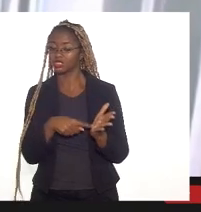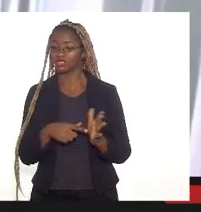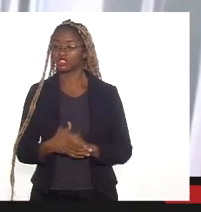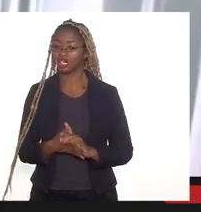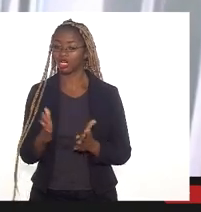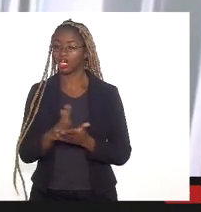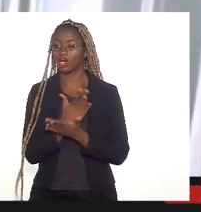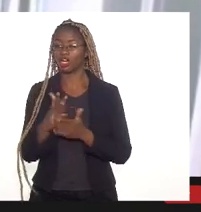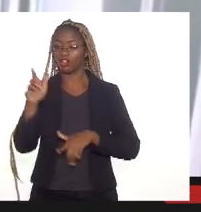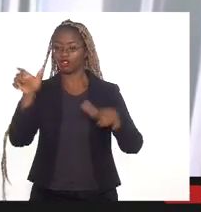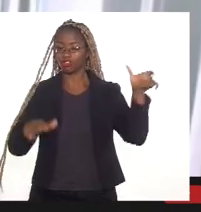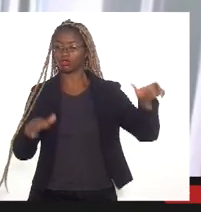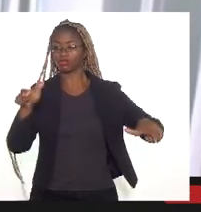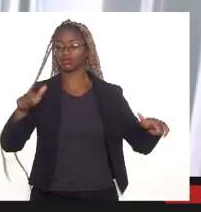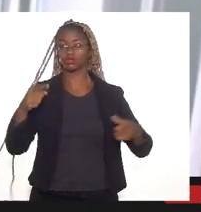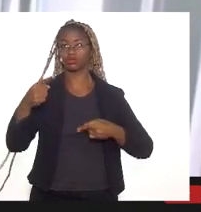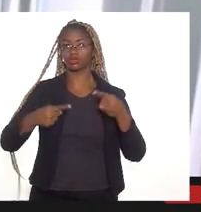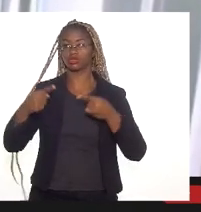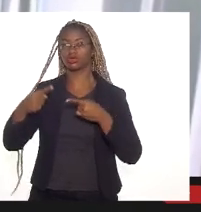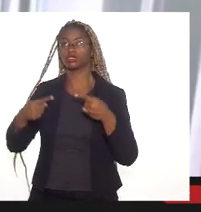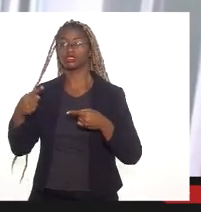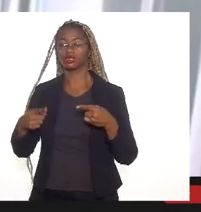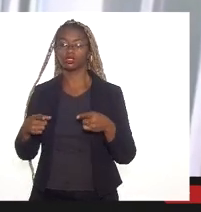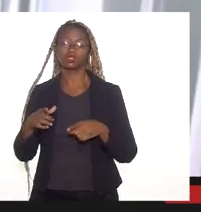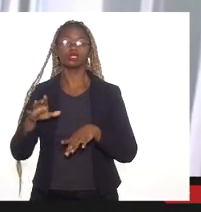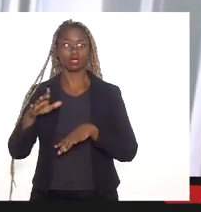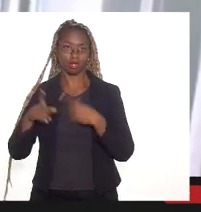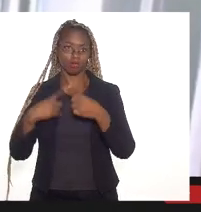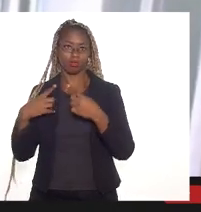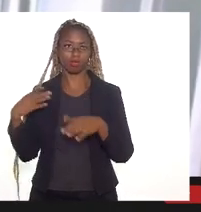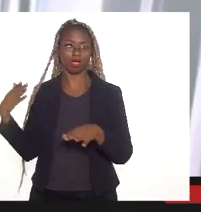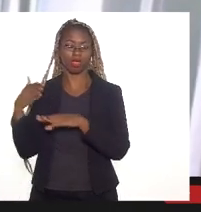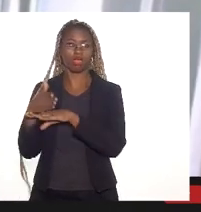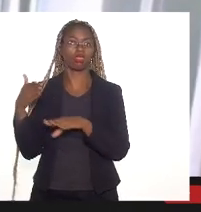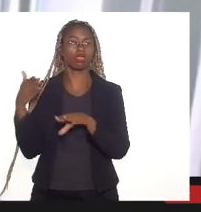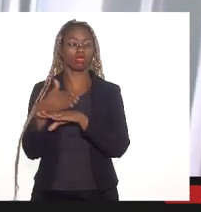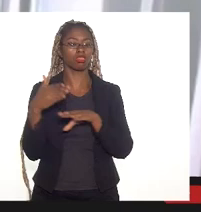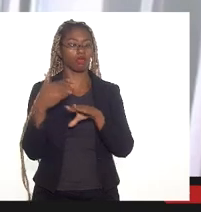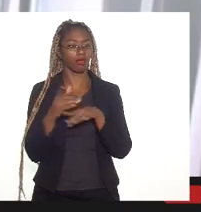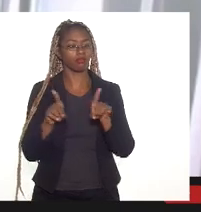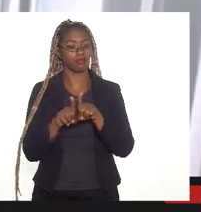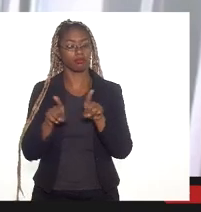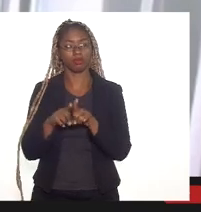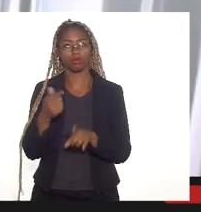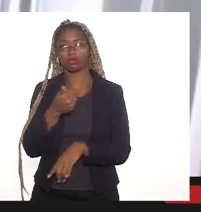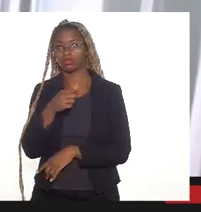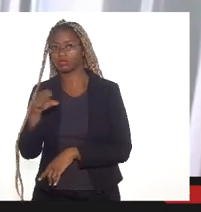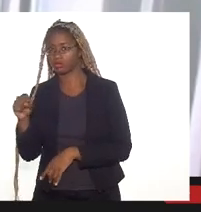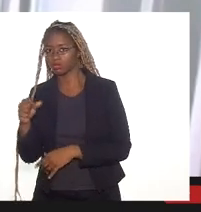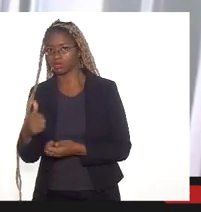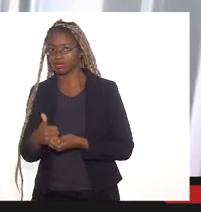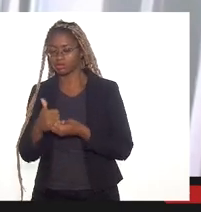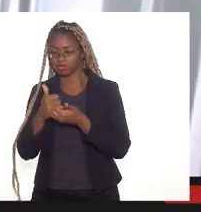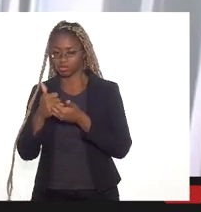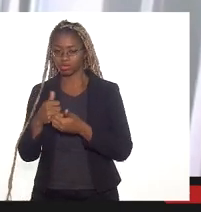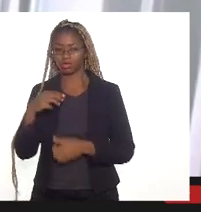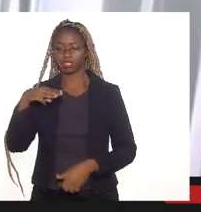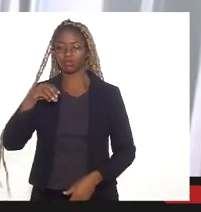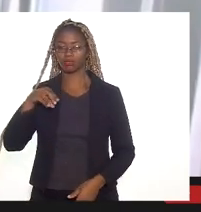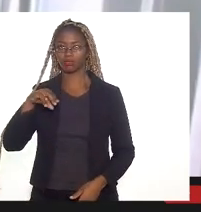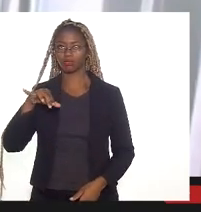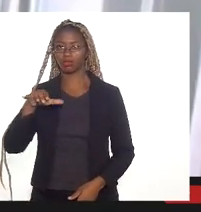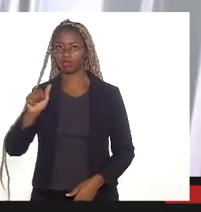alguns parlamentares devem entrar na audiência ou suas assessorias. A Mônica Francisco já está